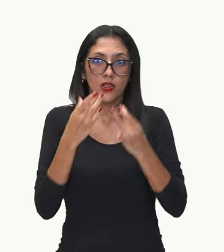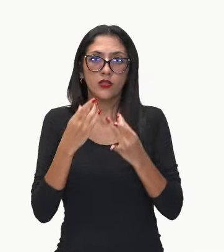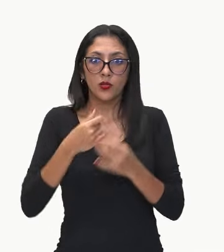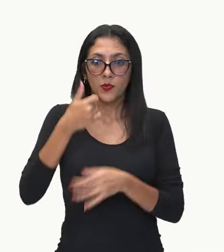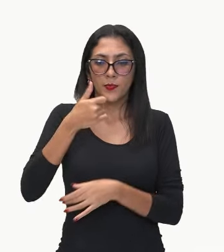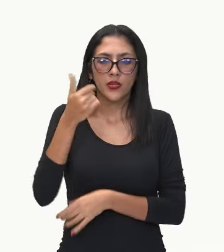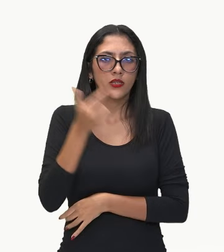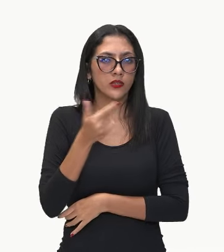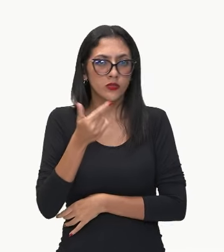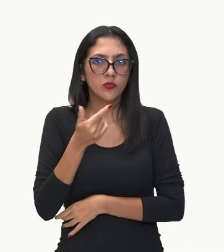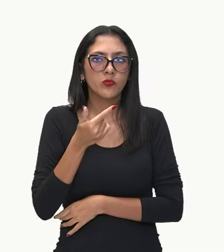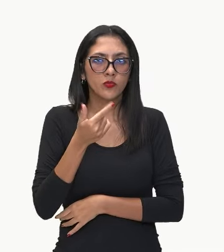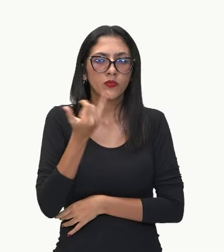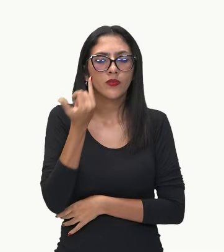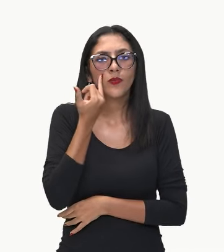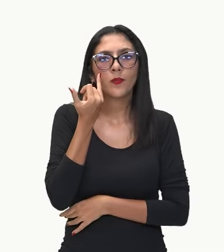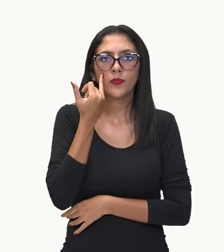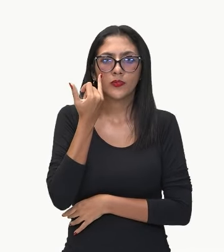lá no final.